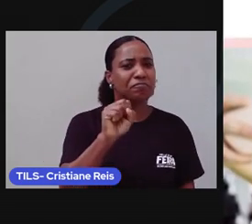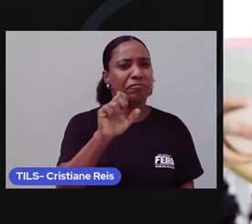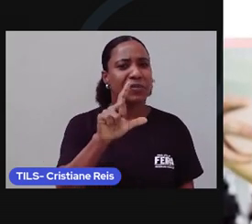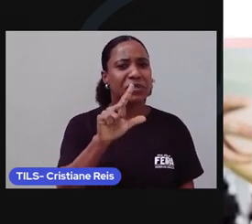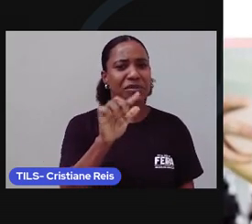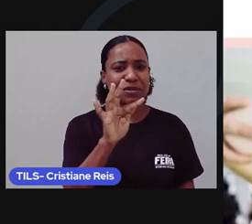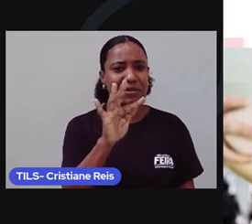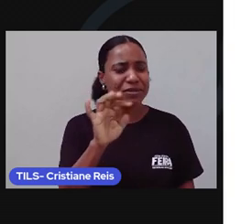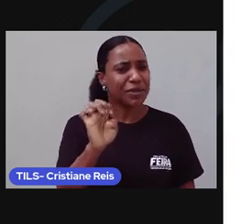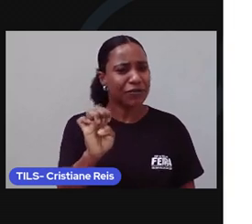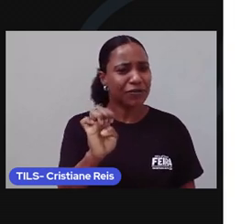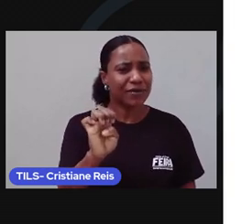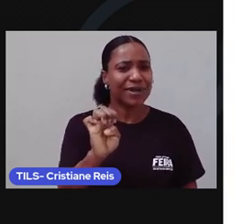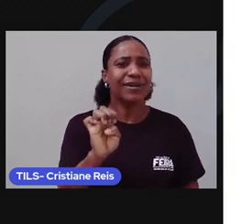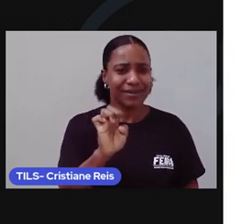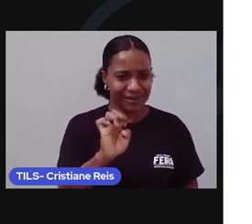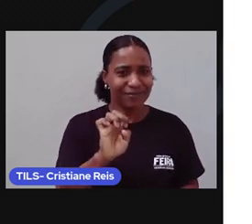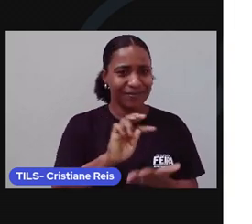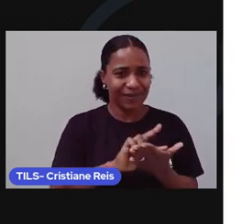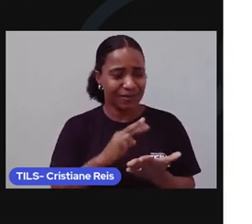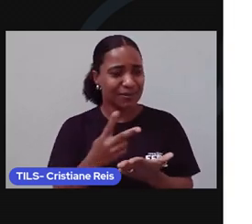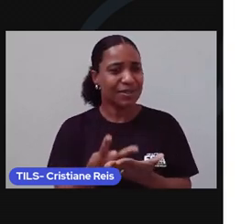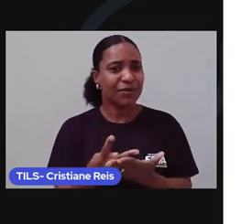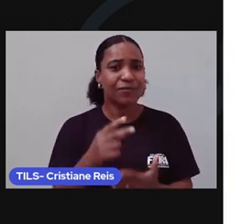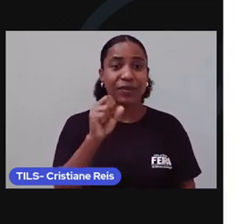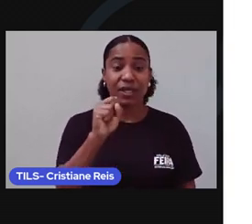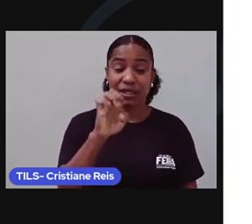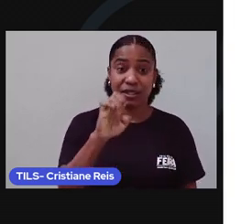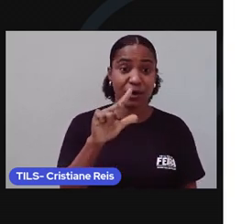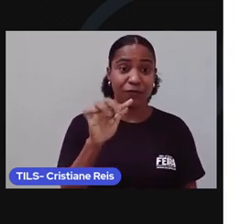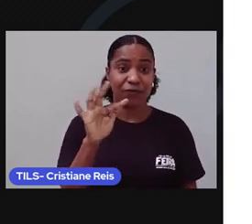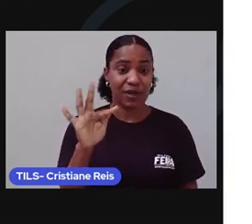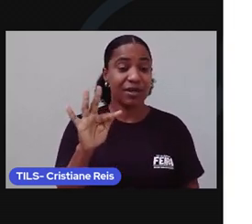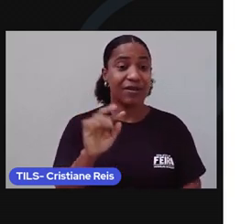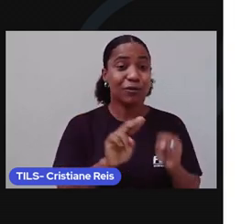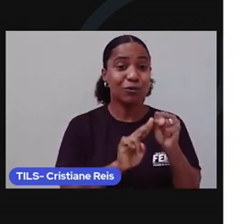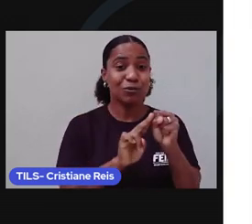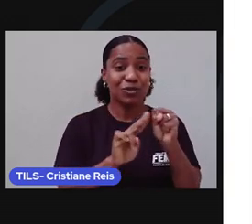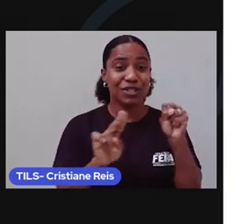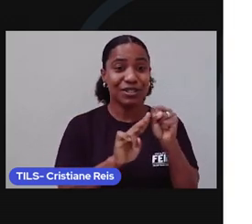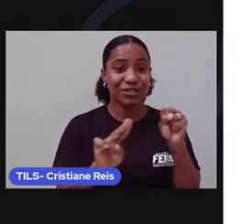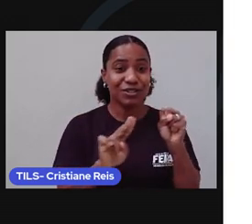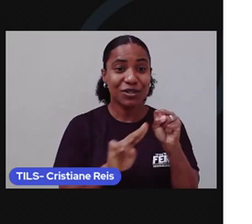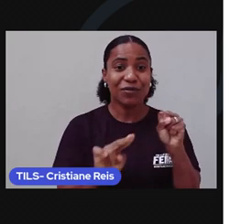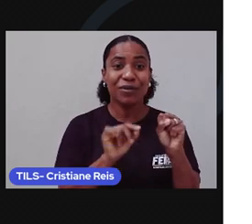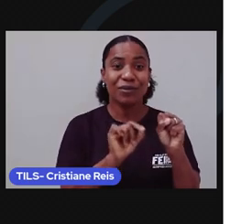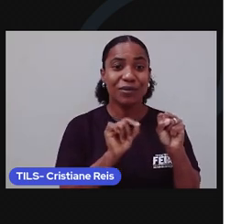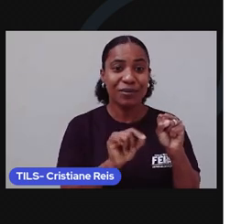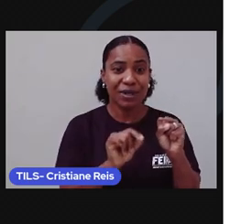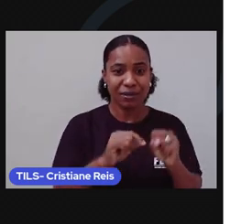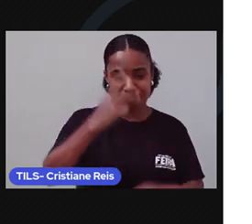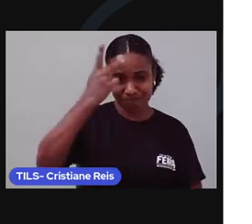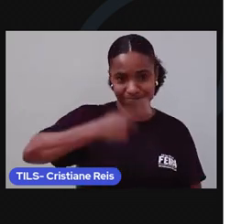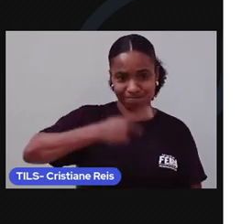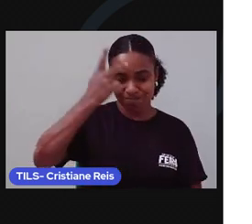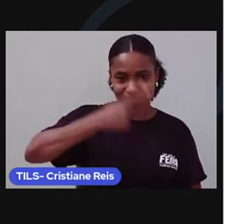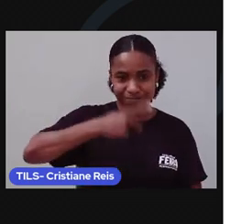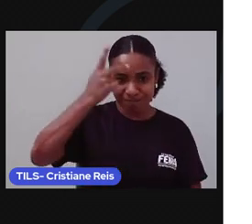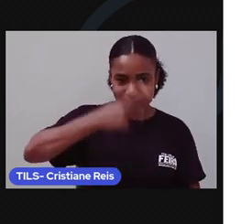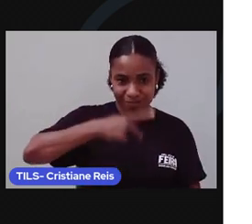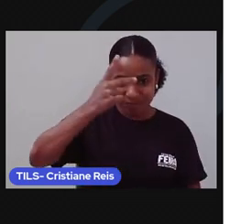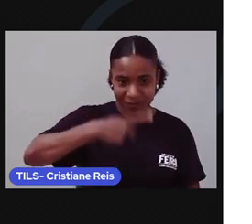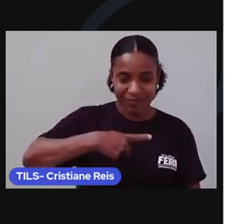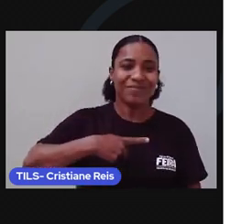língua inglesa, self é um substantivo usado para indicar tanto a individualidade como a identidade de uma